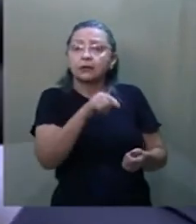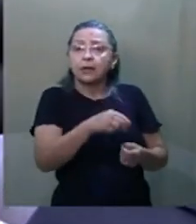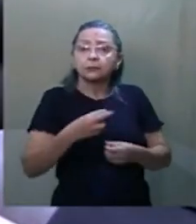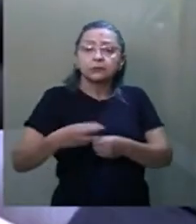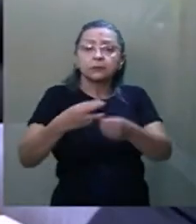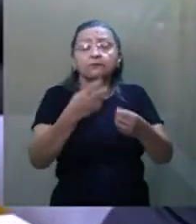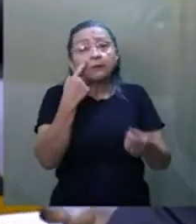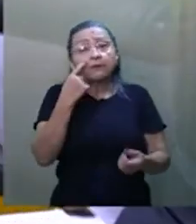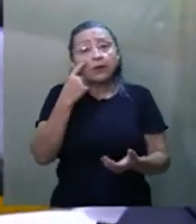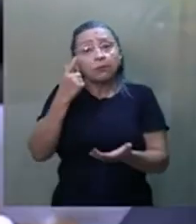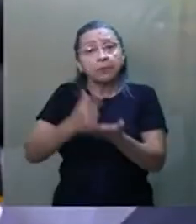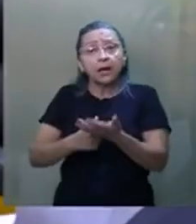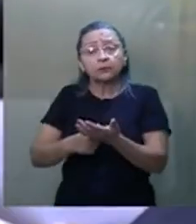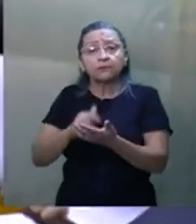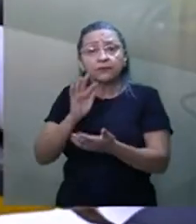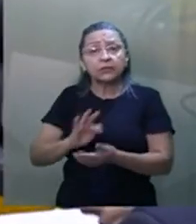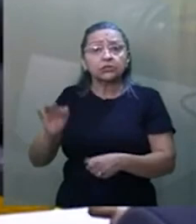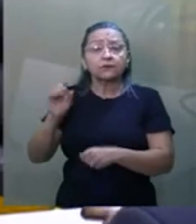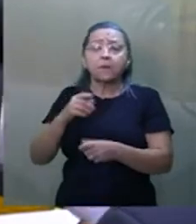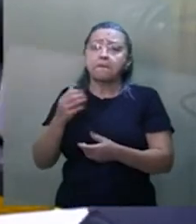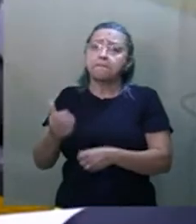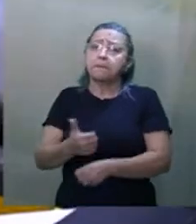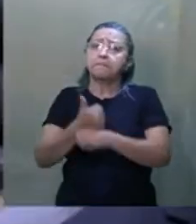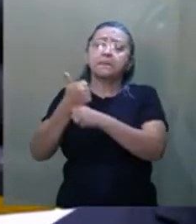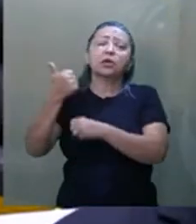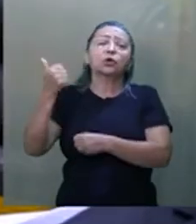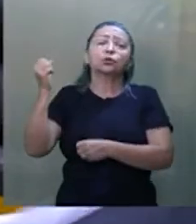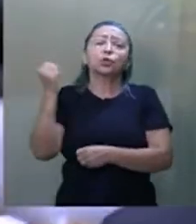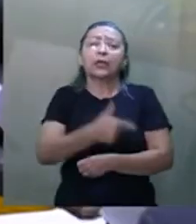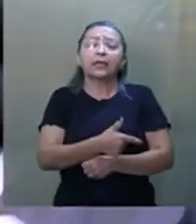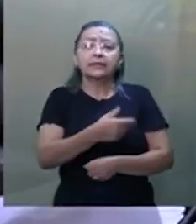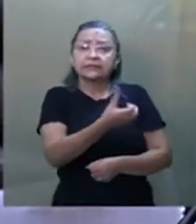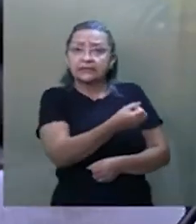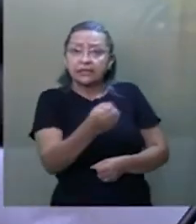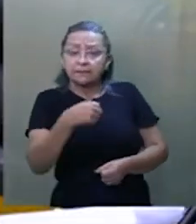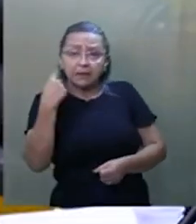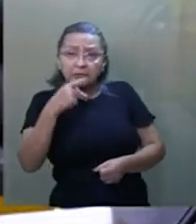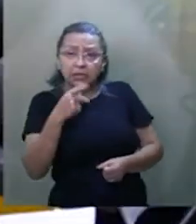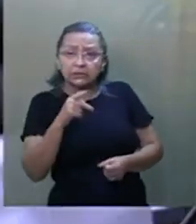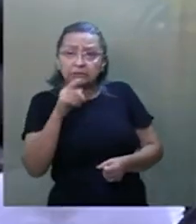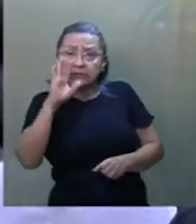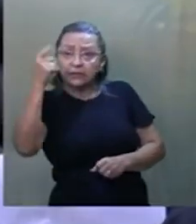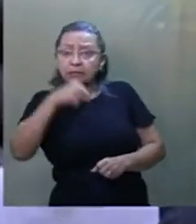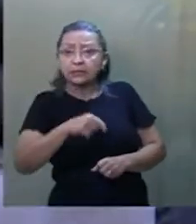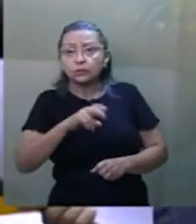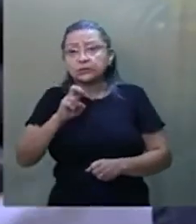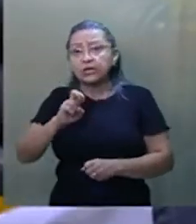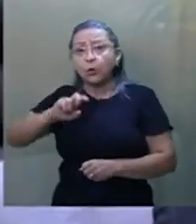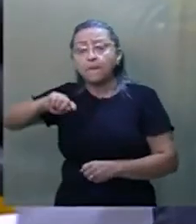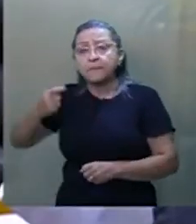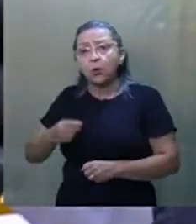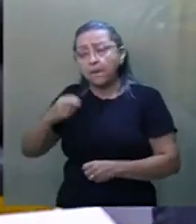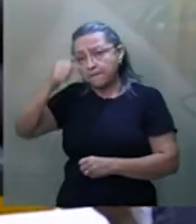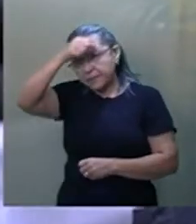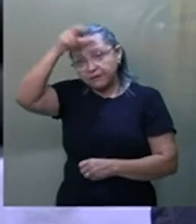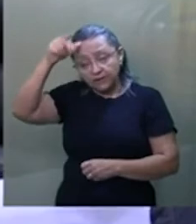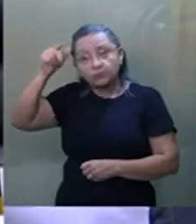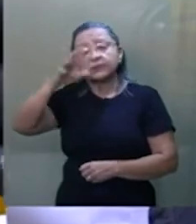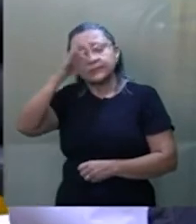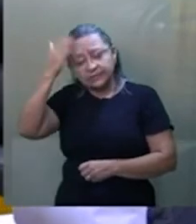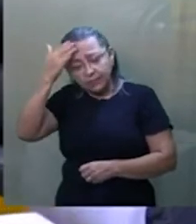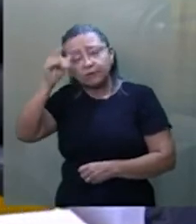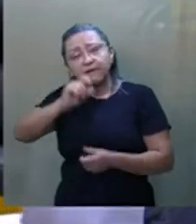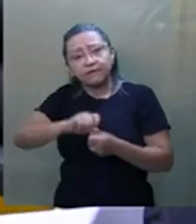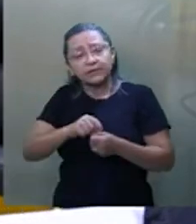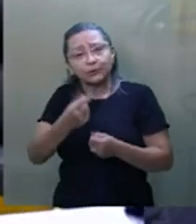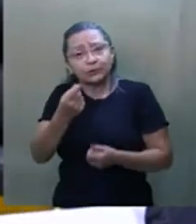vamos rever o Pacto Federativo. Melhor do que 600 parlamentares decidindo aqui em Brasília o destino do orçamento, são 5 mil prefeitos na ponta que, efetivamente, sabem o